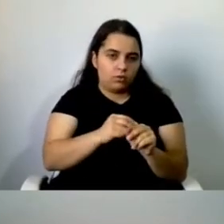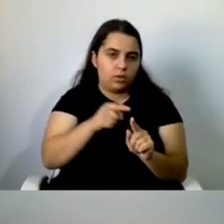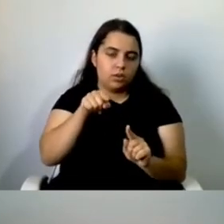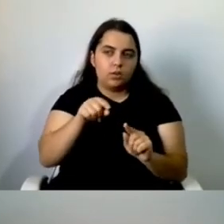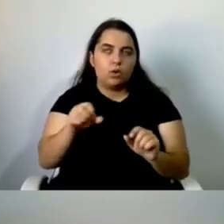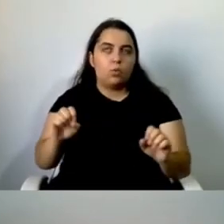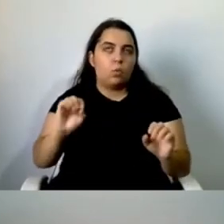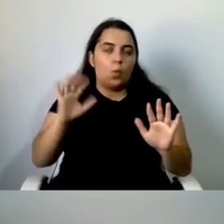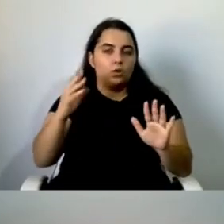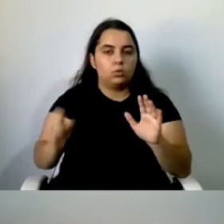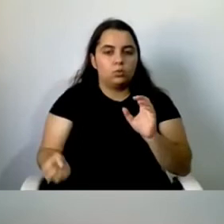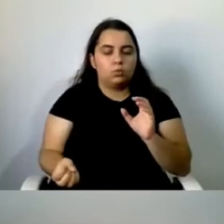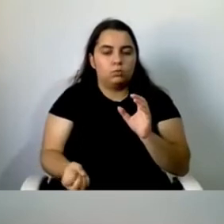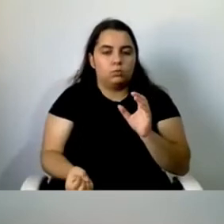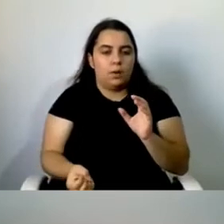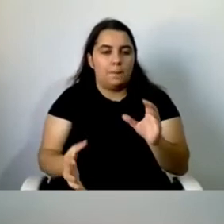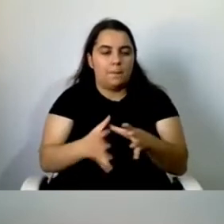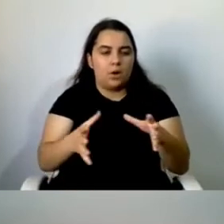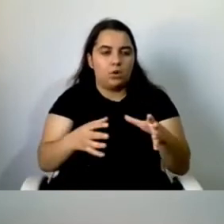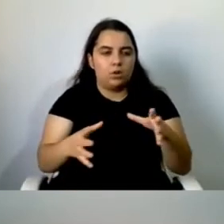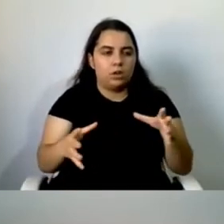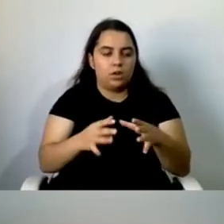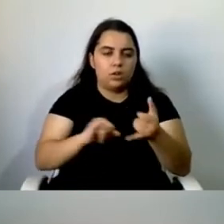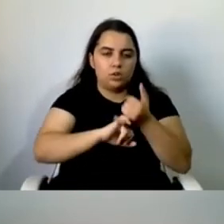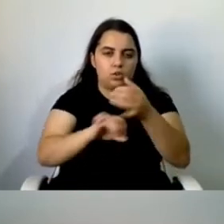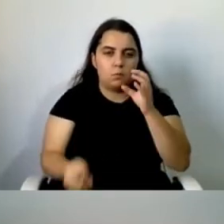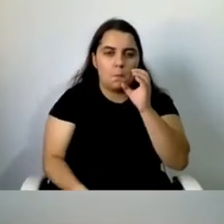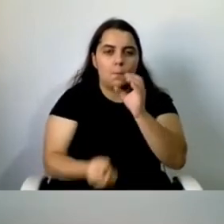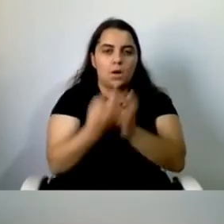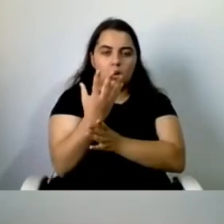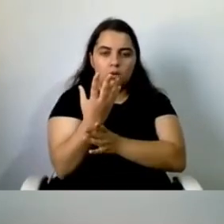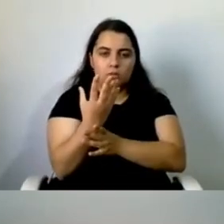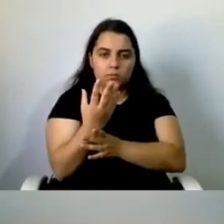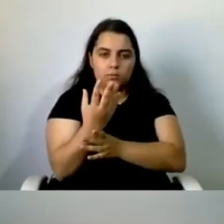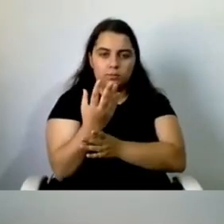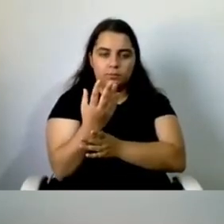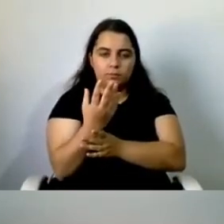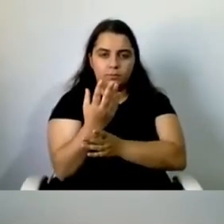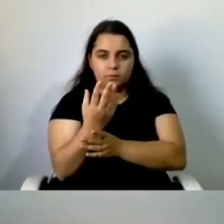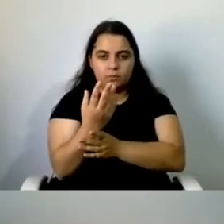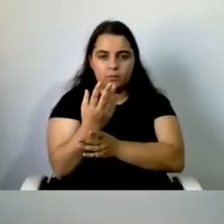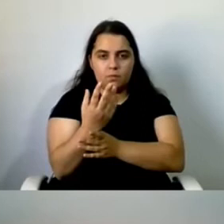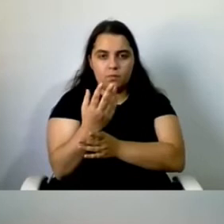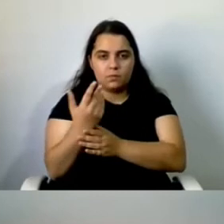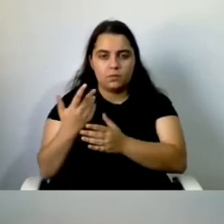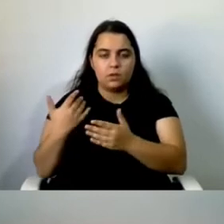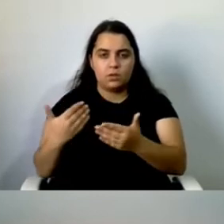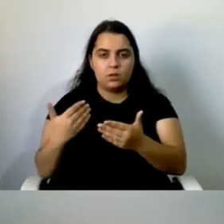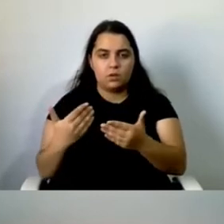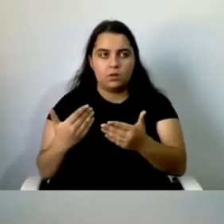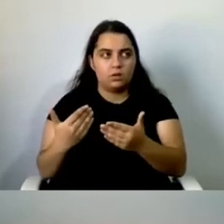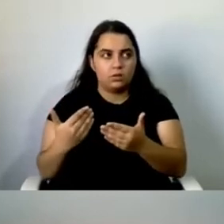parte das associações está aqui representadas hoje e outras. E desde logo começávamos também